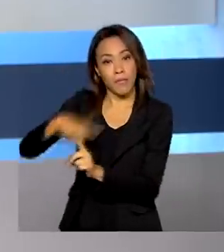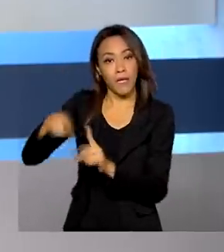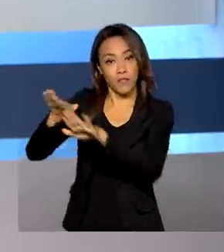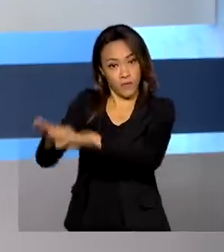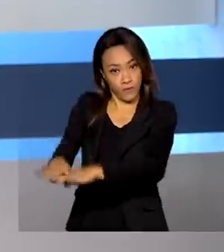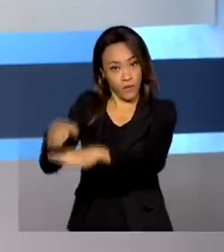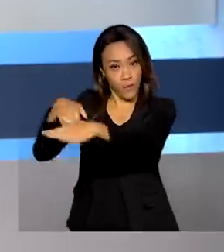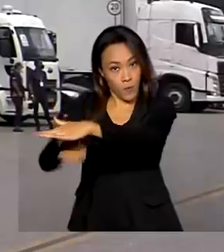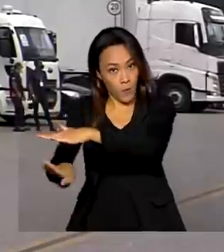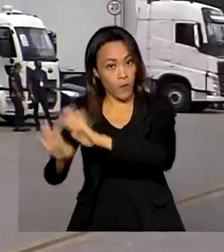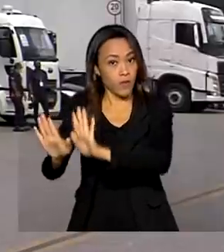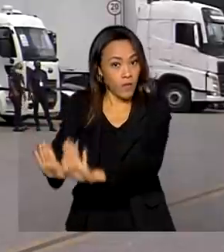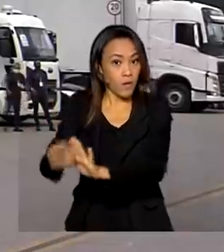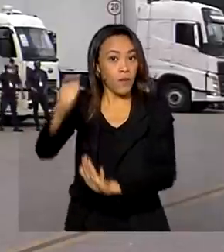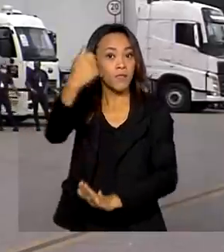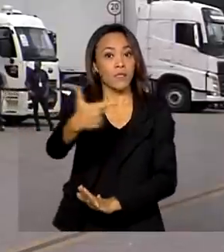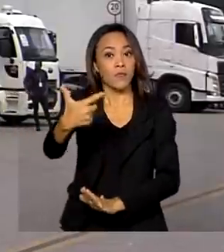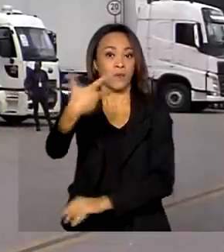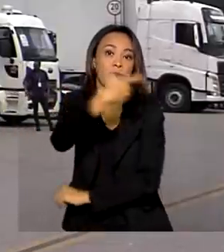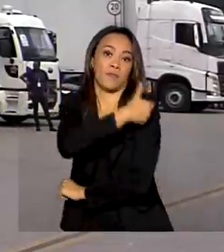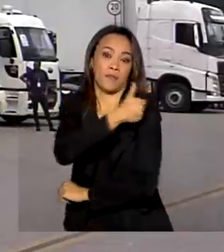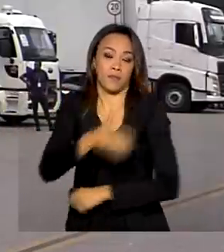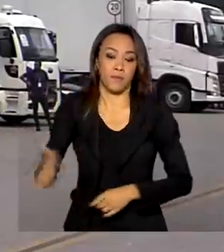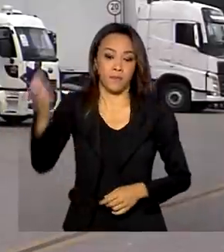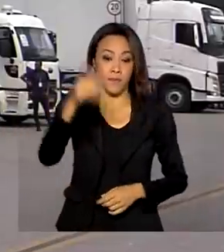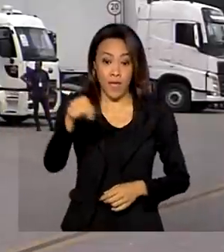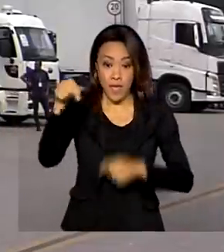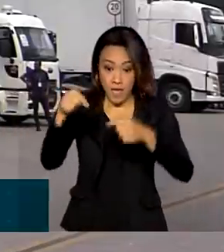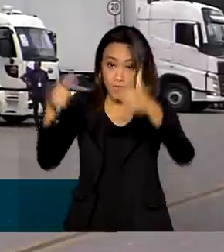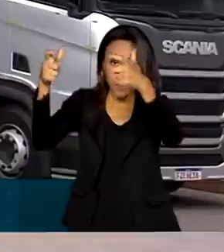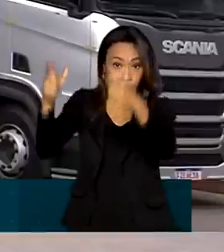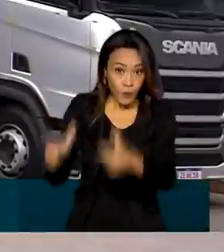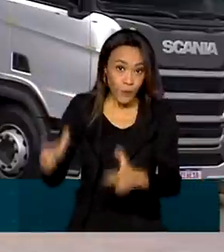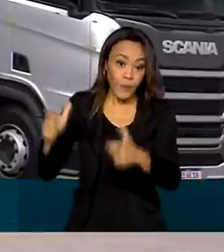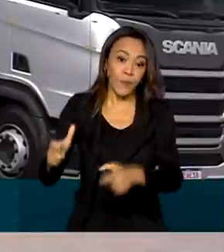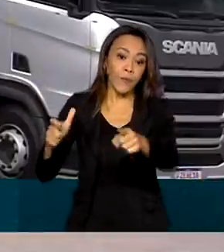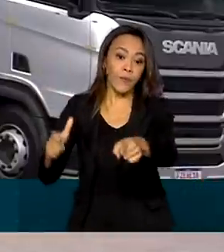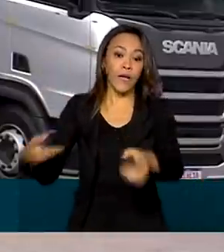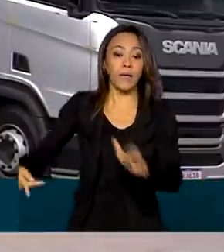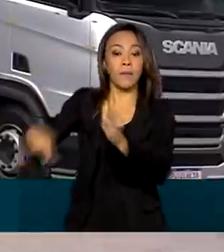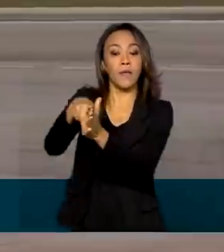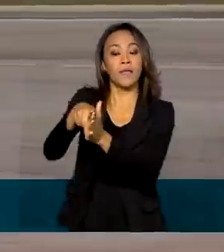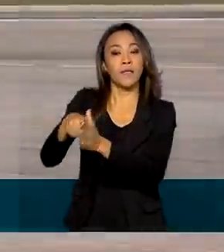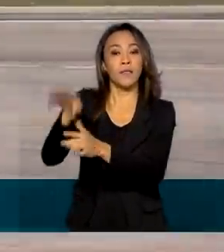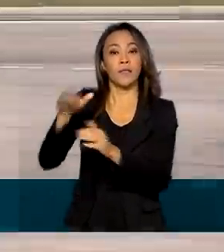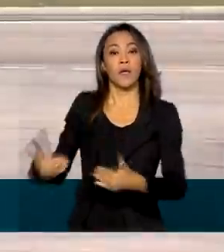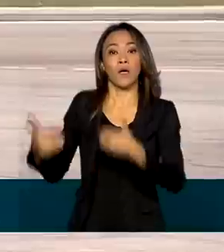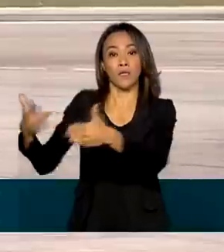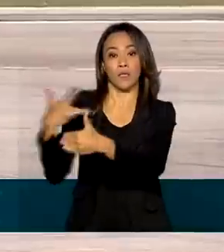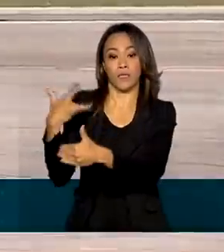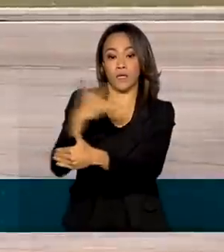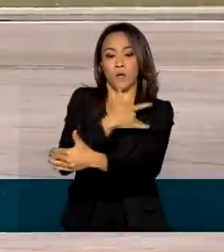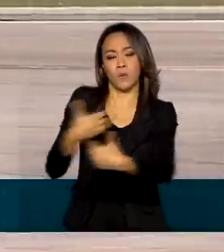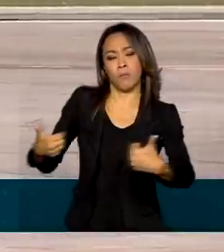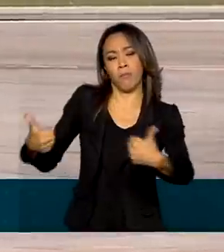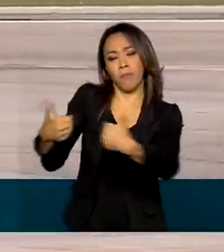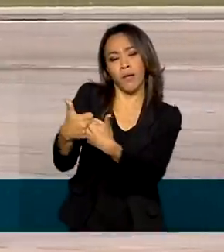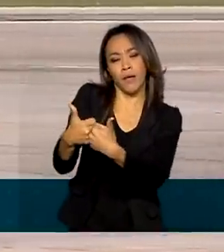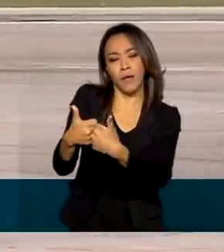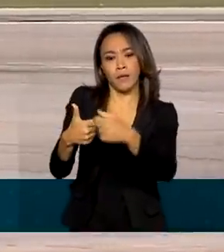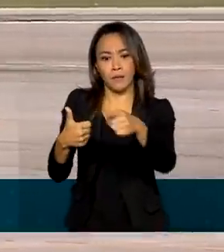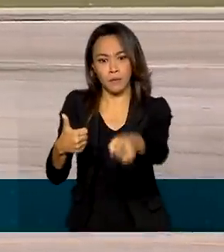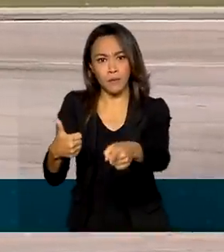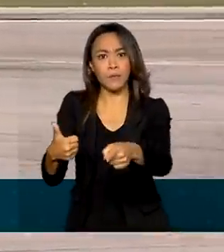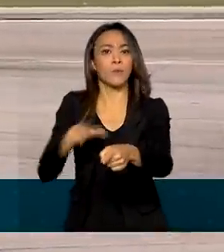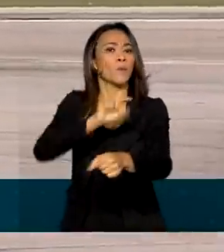segunda dose. Este é o Centro de Distribuição Logística do Ministério da Saúde, que fica próximo ao maior